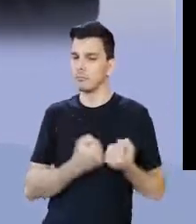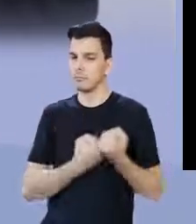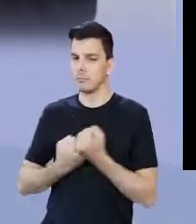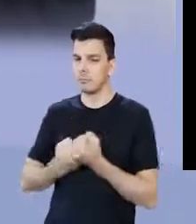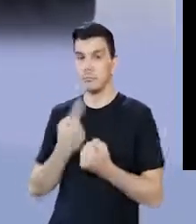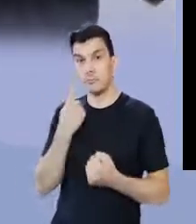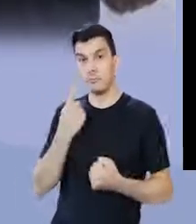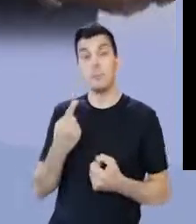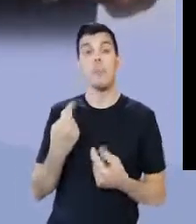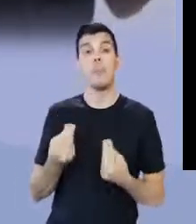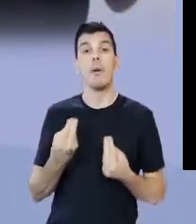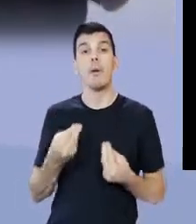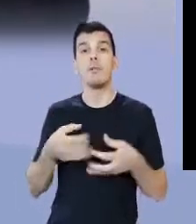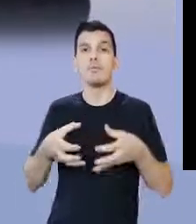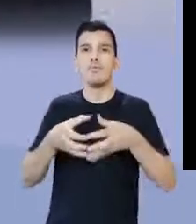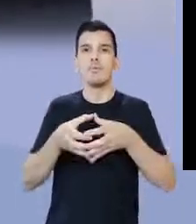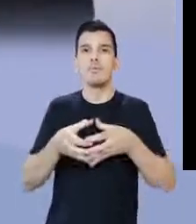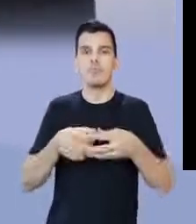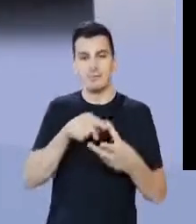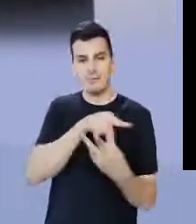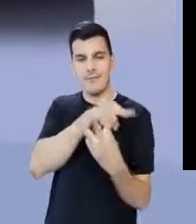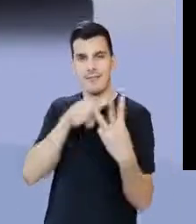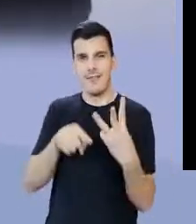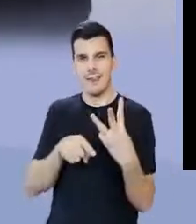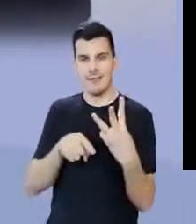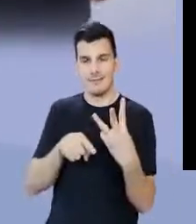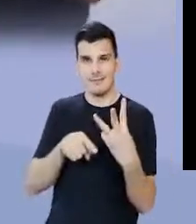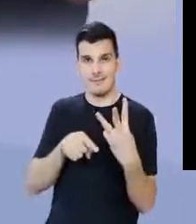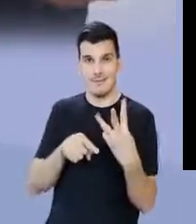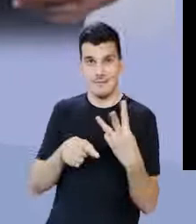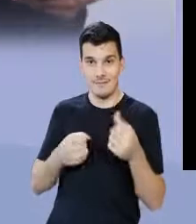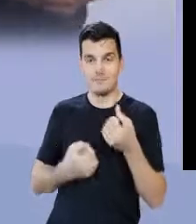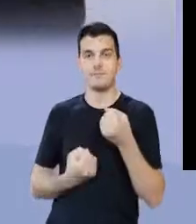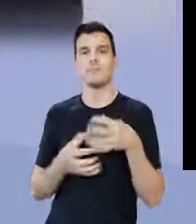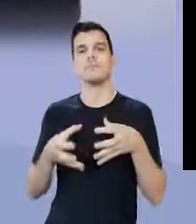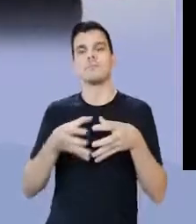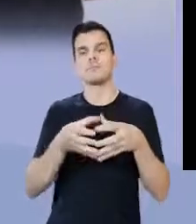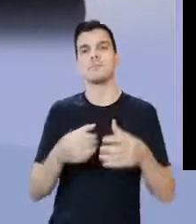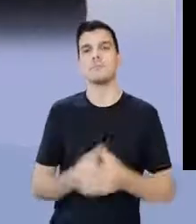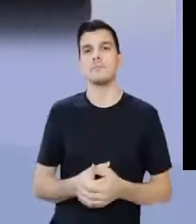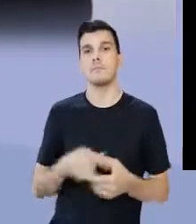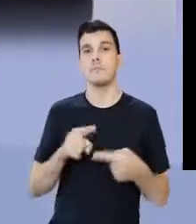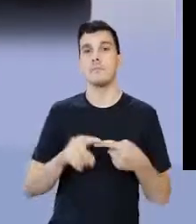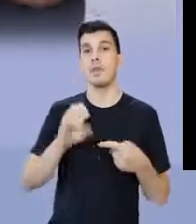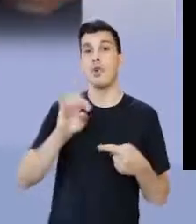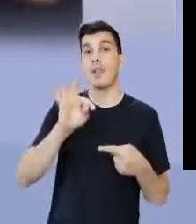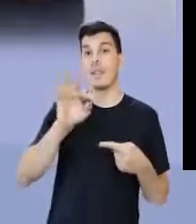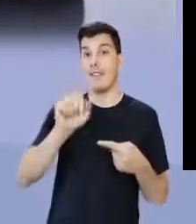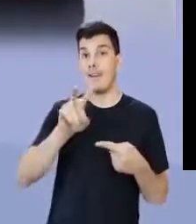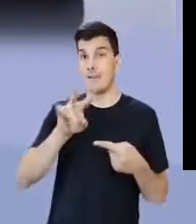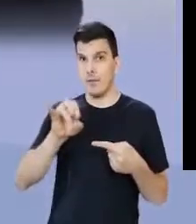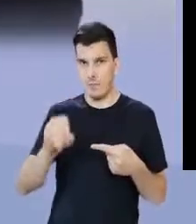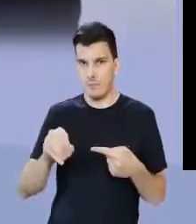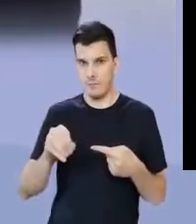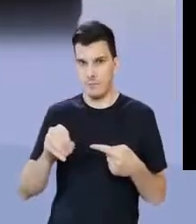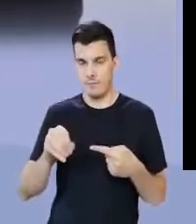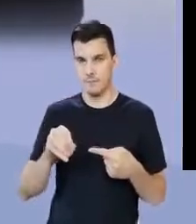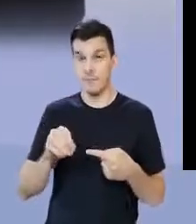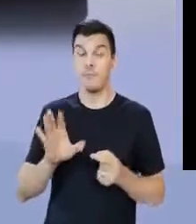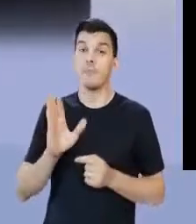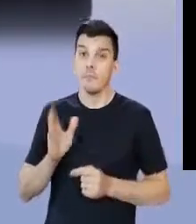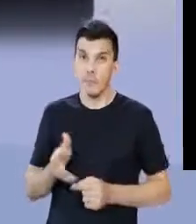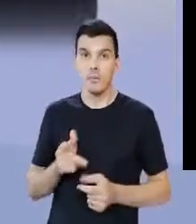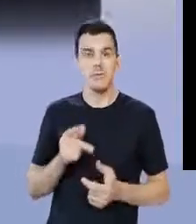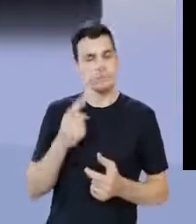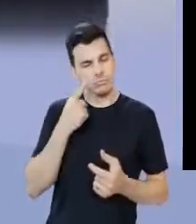os mais próximos de Júlio César pra compor o segundo triunviratros e aí chamar o Otávio, que tinha